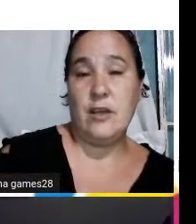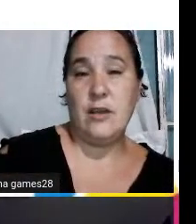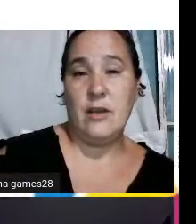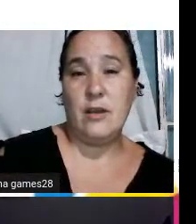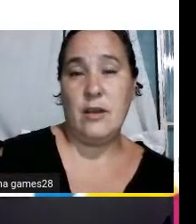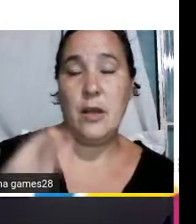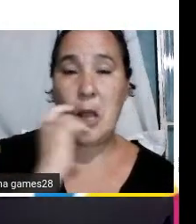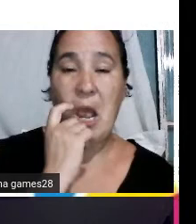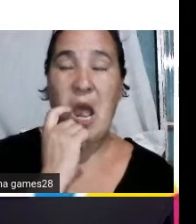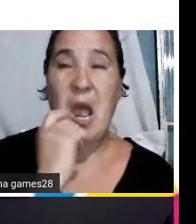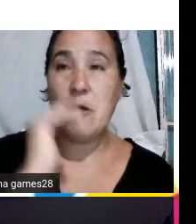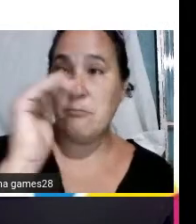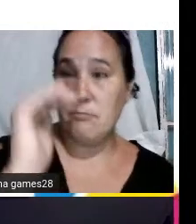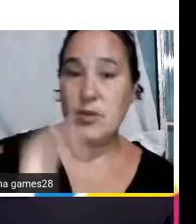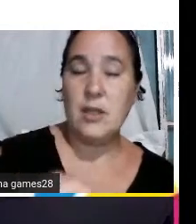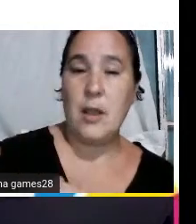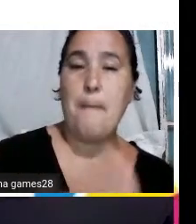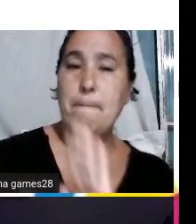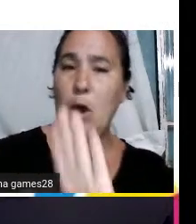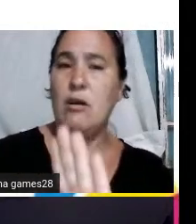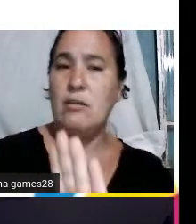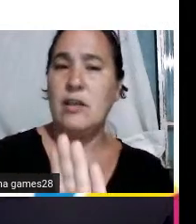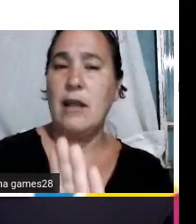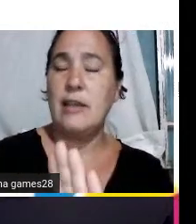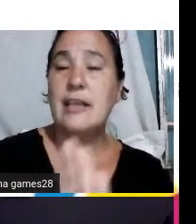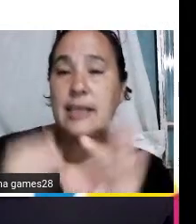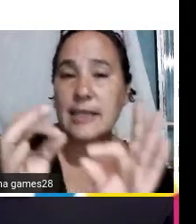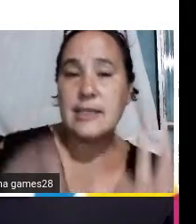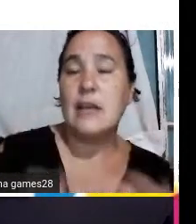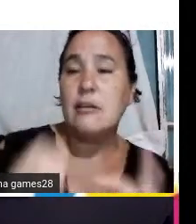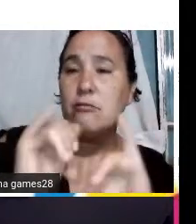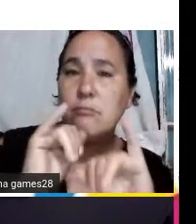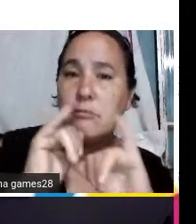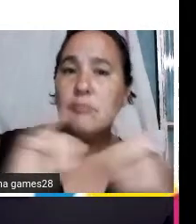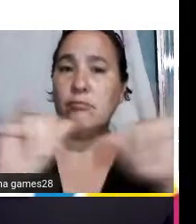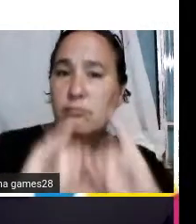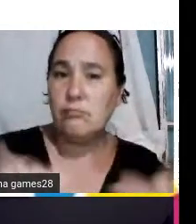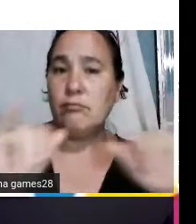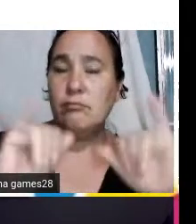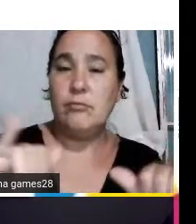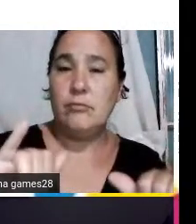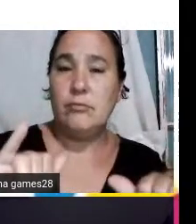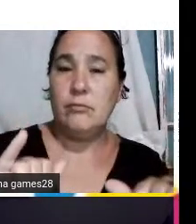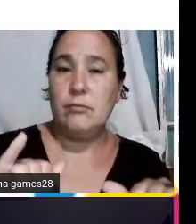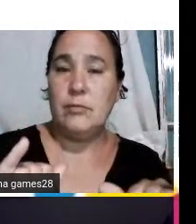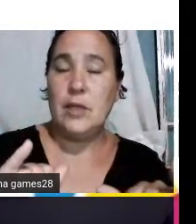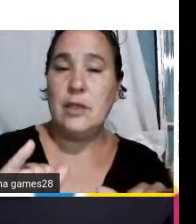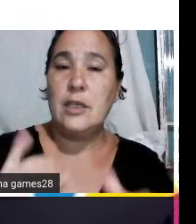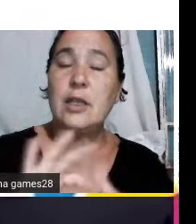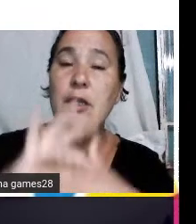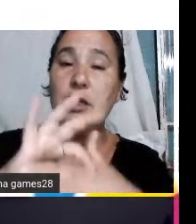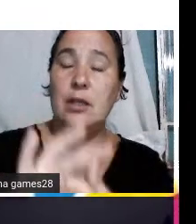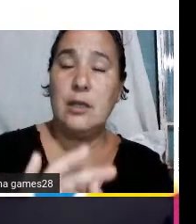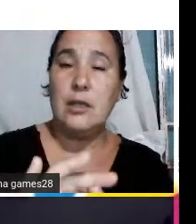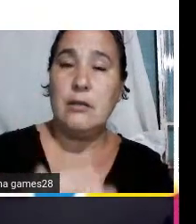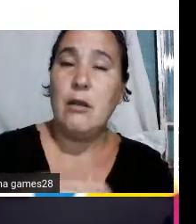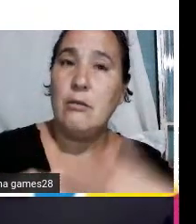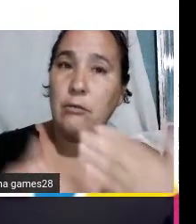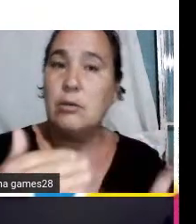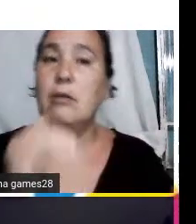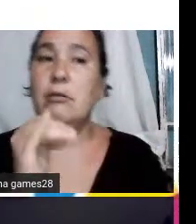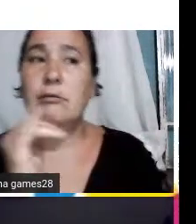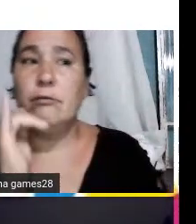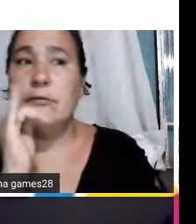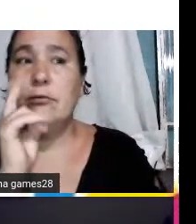um pacote de dados que mostra uma versão adaptada das informações para essas autoridades para eles processarem a